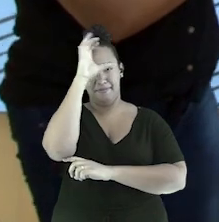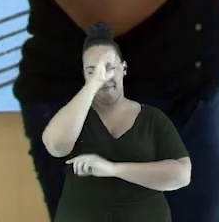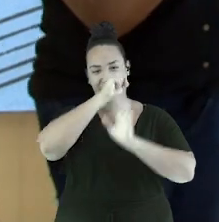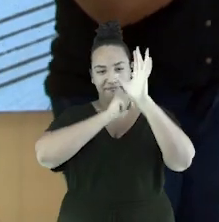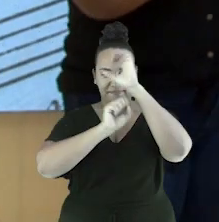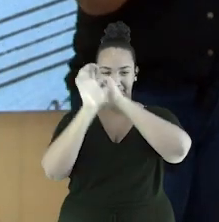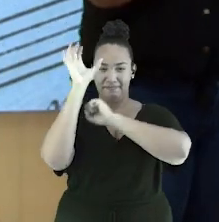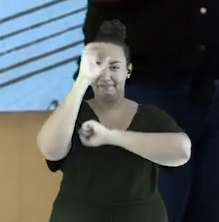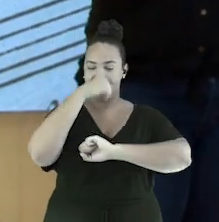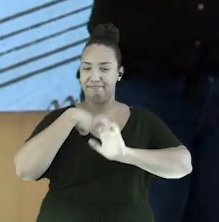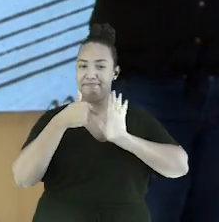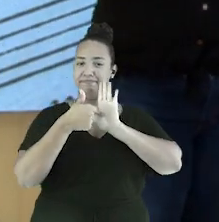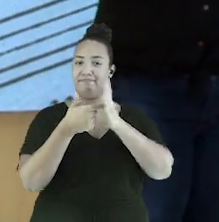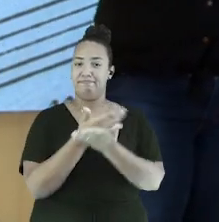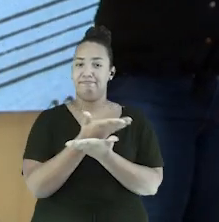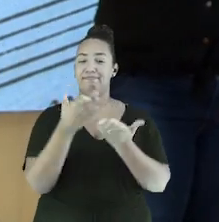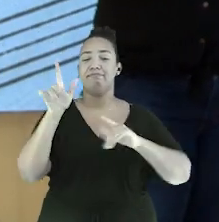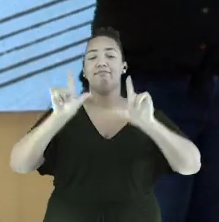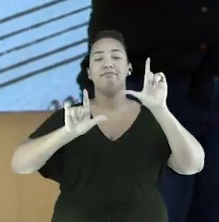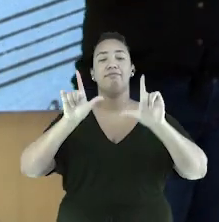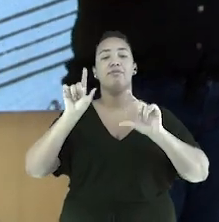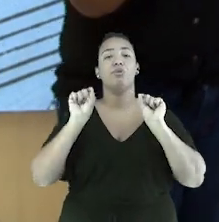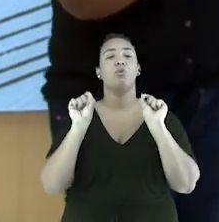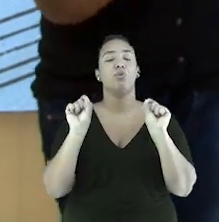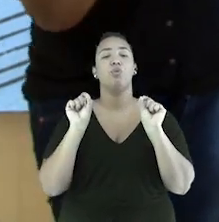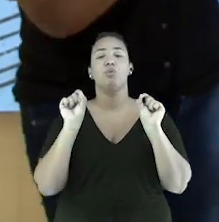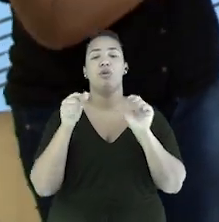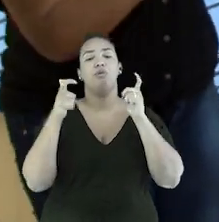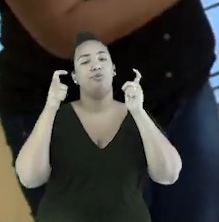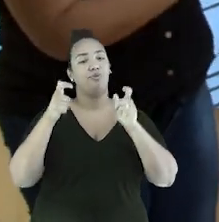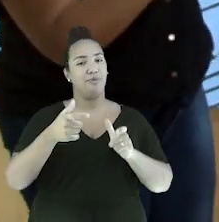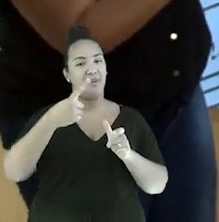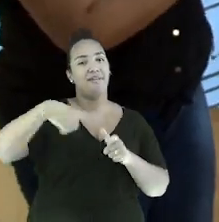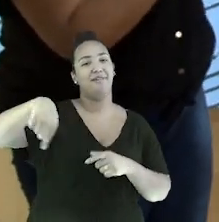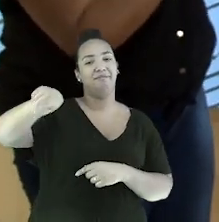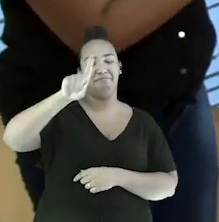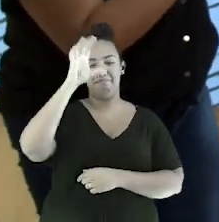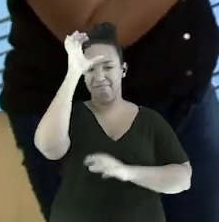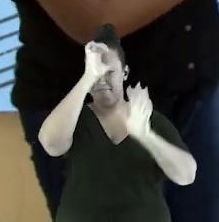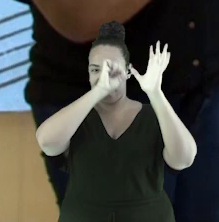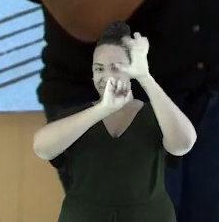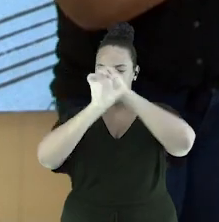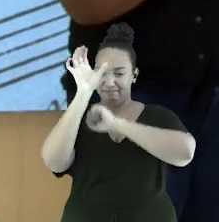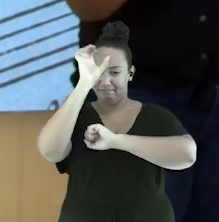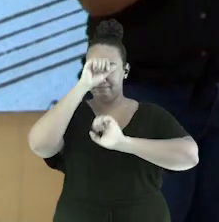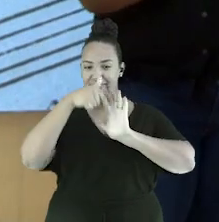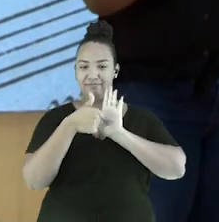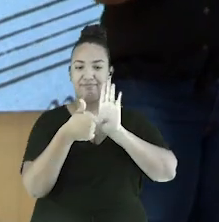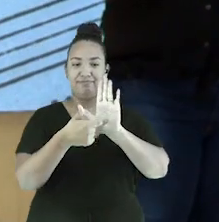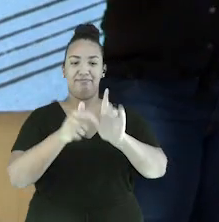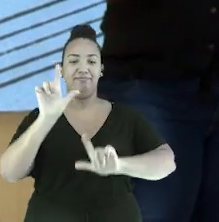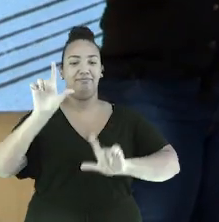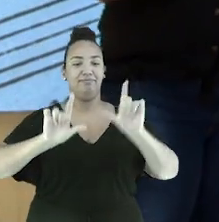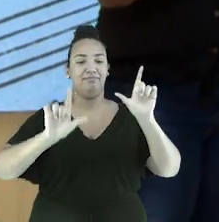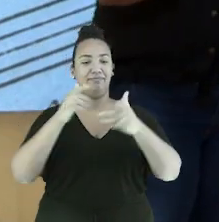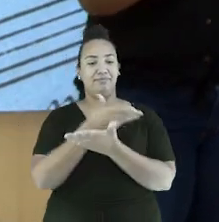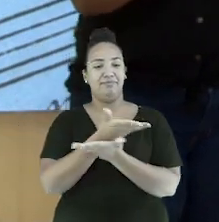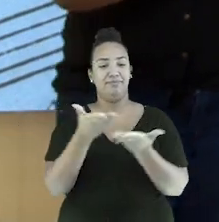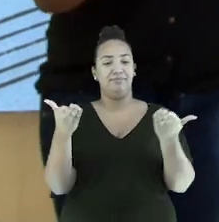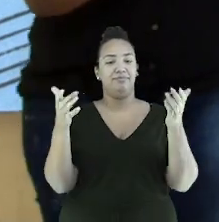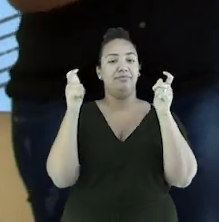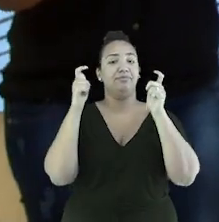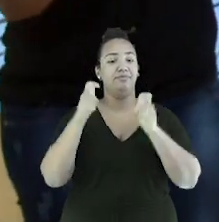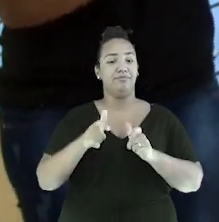vai aprender. Eu vou mostrar para vocês o que é o TudoTV. É um lugar divertido onde você vai aprender. Eu vou mostrar para vocês o que é o